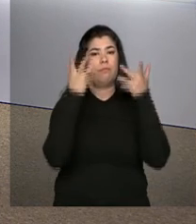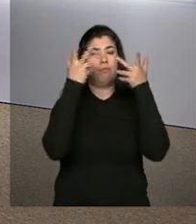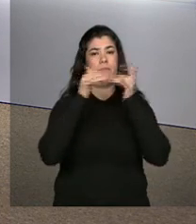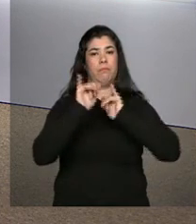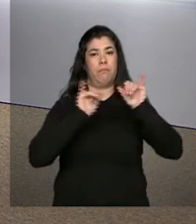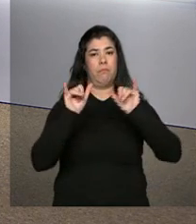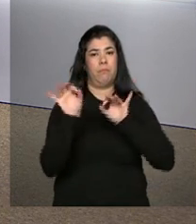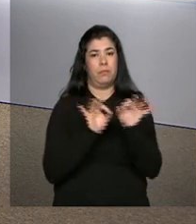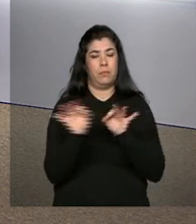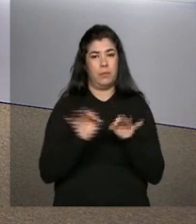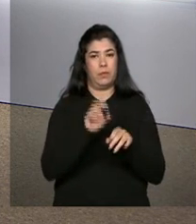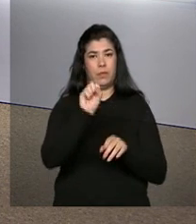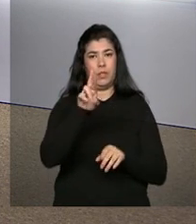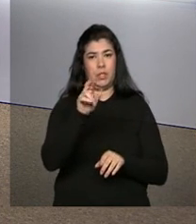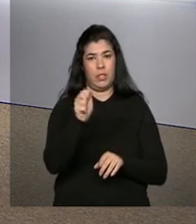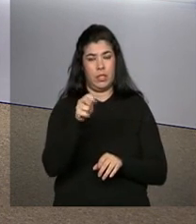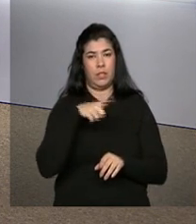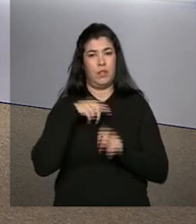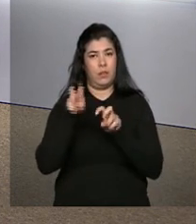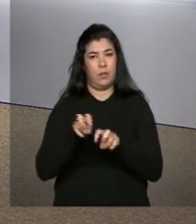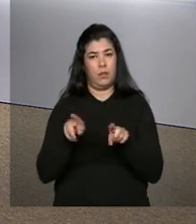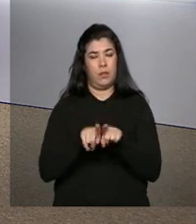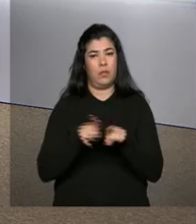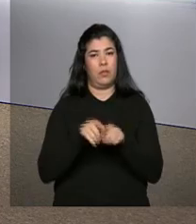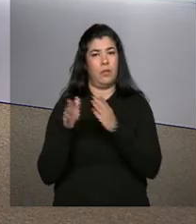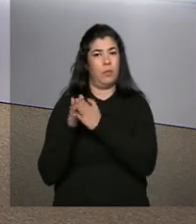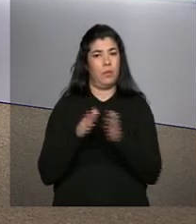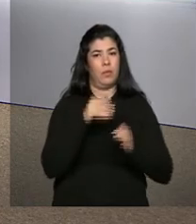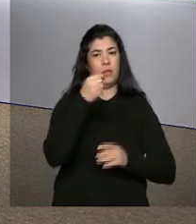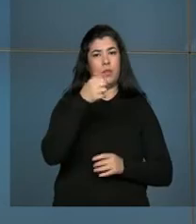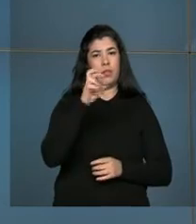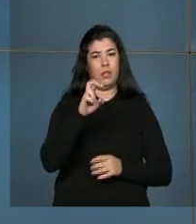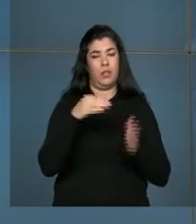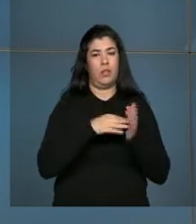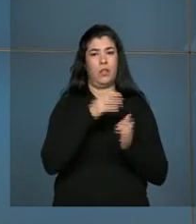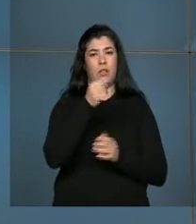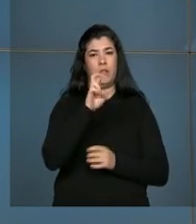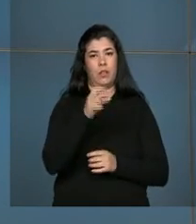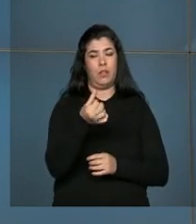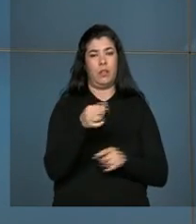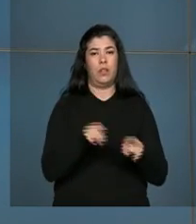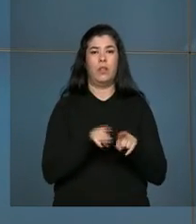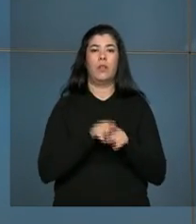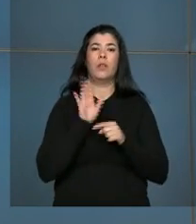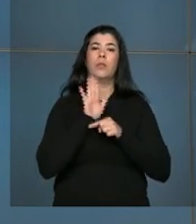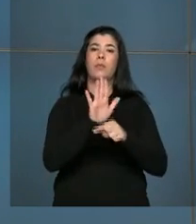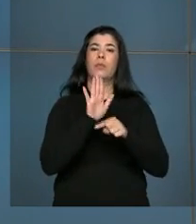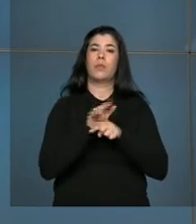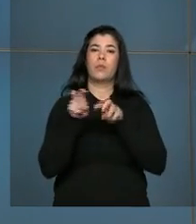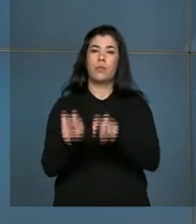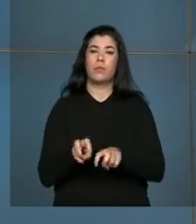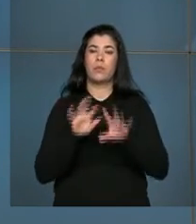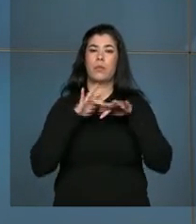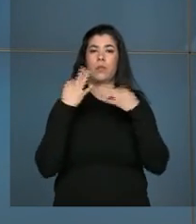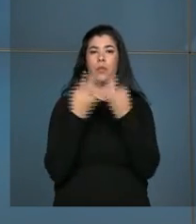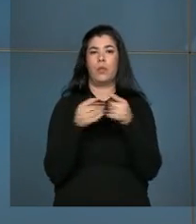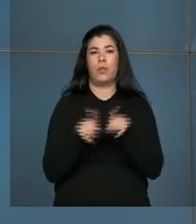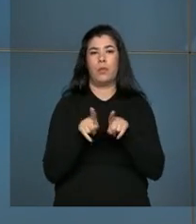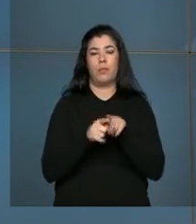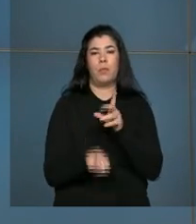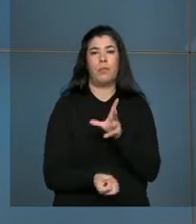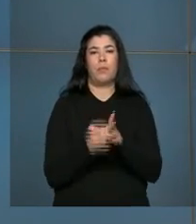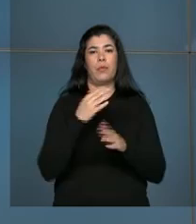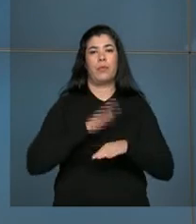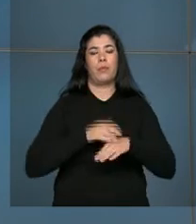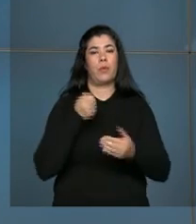lançamento do Plano Safa da Agricultura Familiar 2015-2016. E para ajudar agricultores familiares a aumentar a produção e